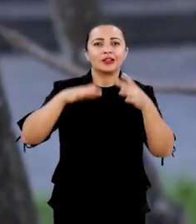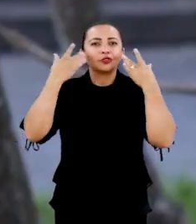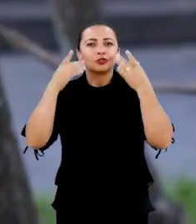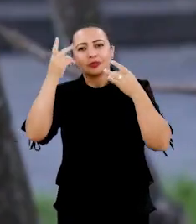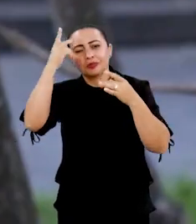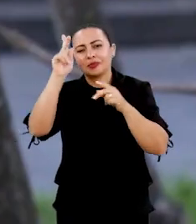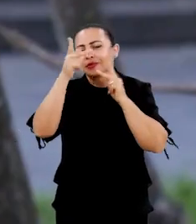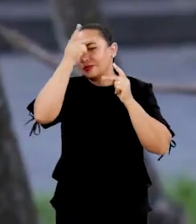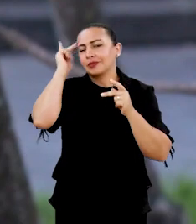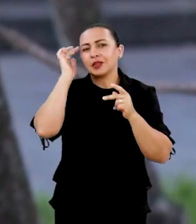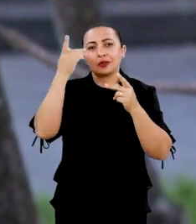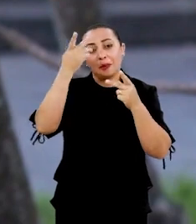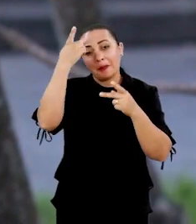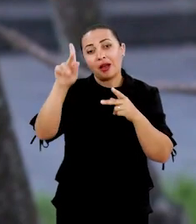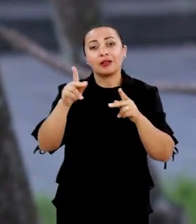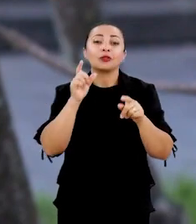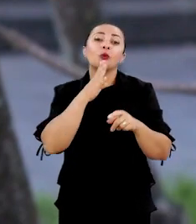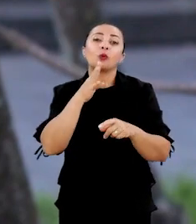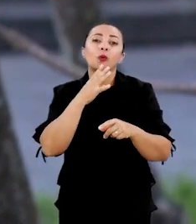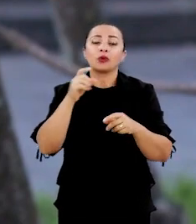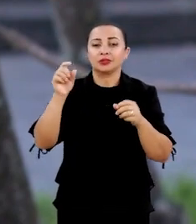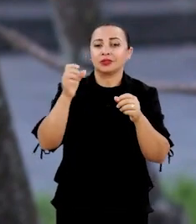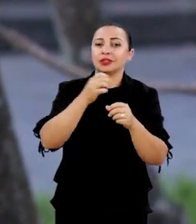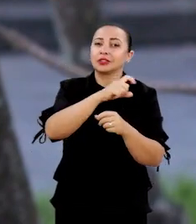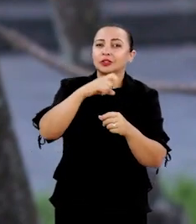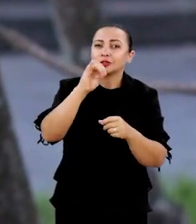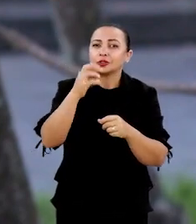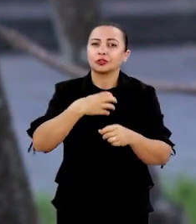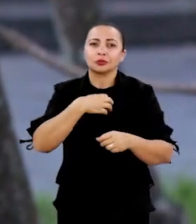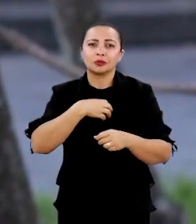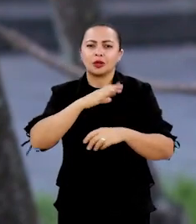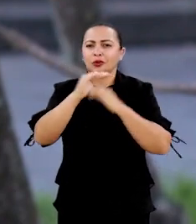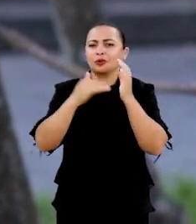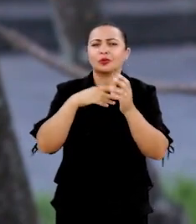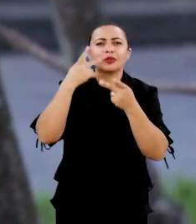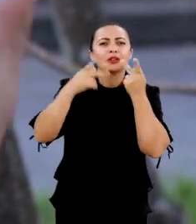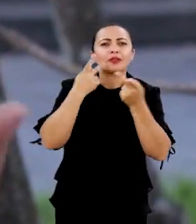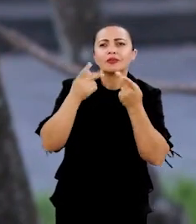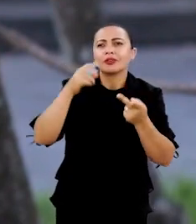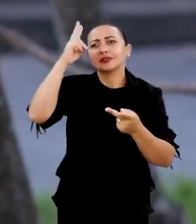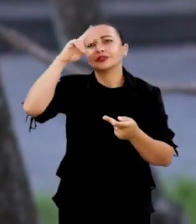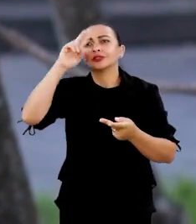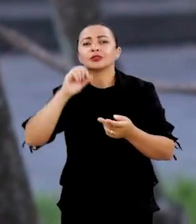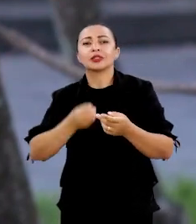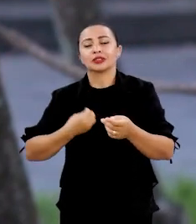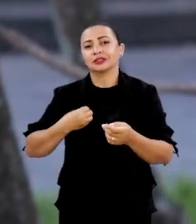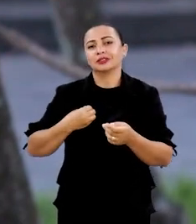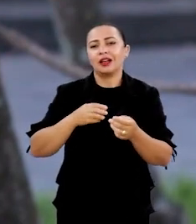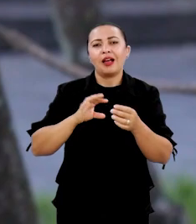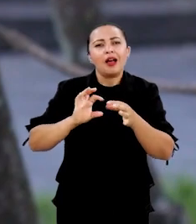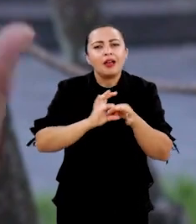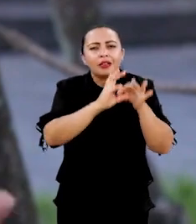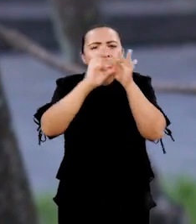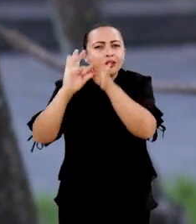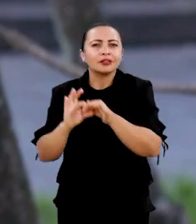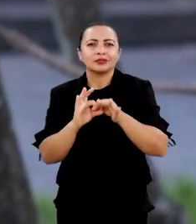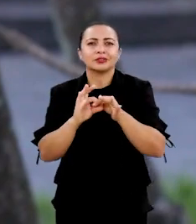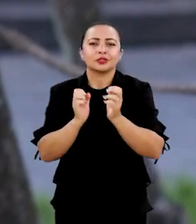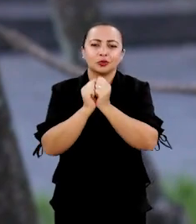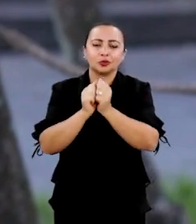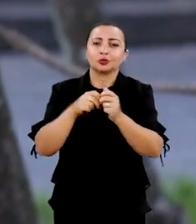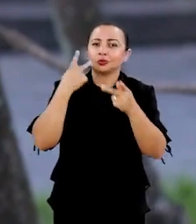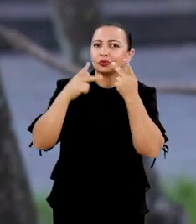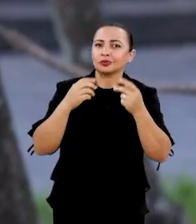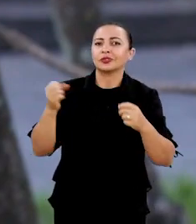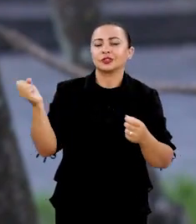espetáculo para o público para que eles conheçam Xisto Bahia seu cancioneiro e toda essa narrativa presente que está entrelaçada